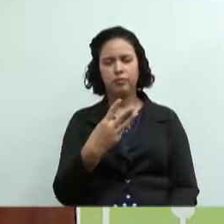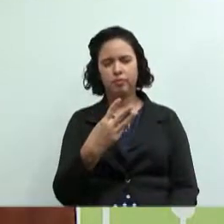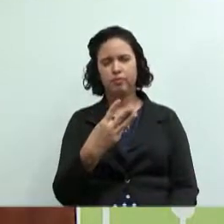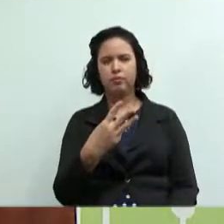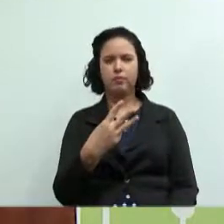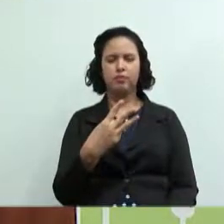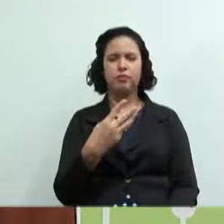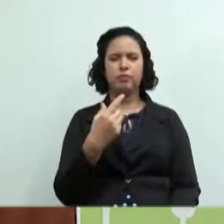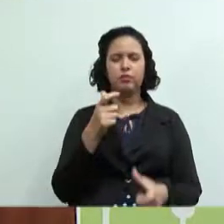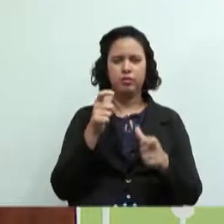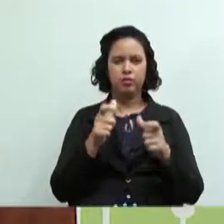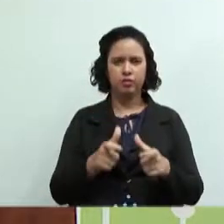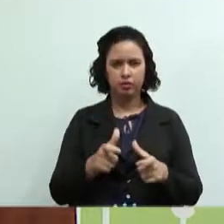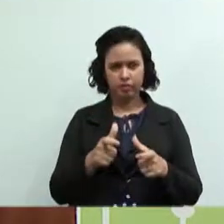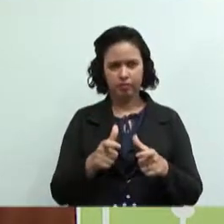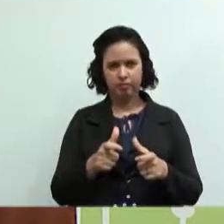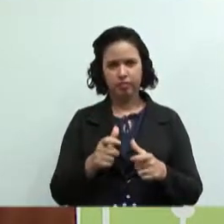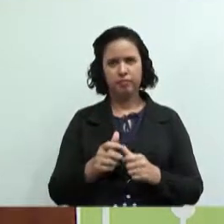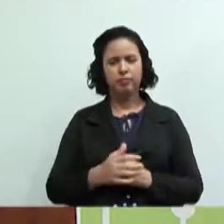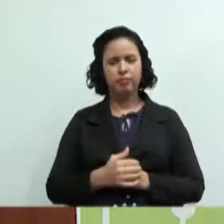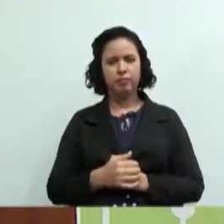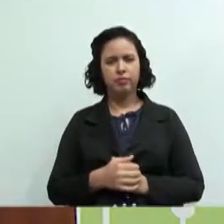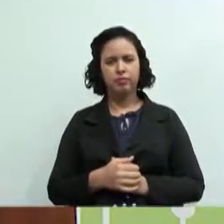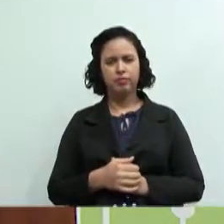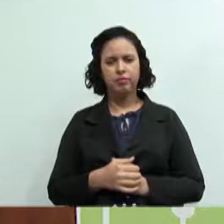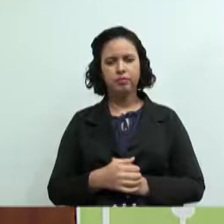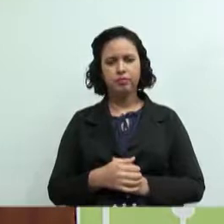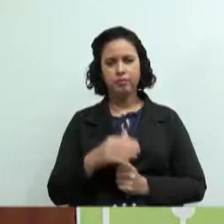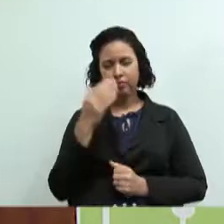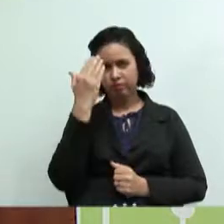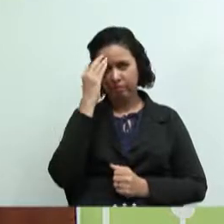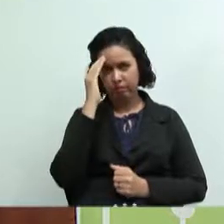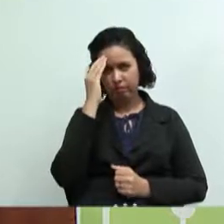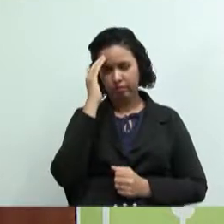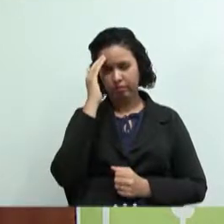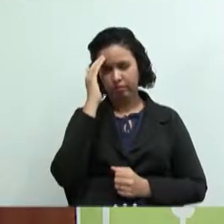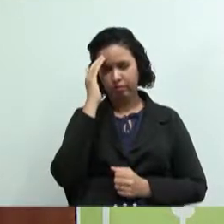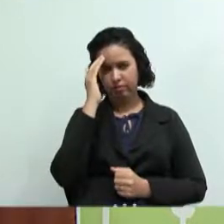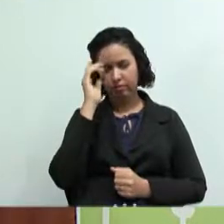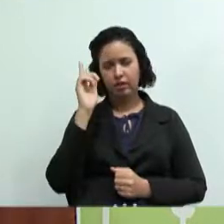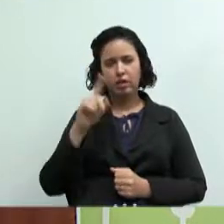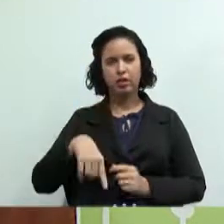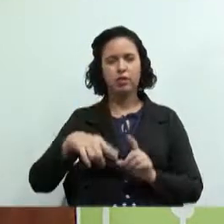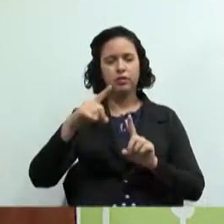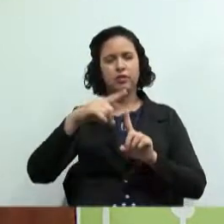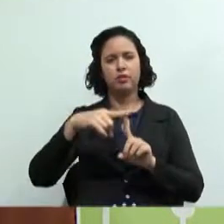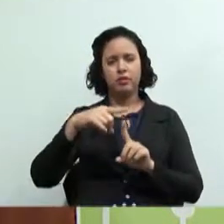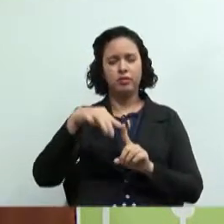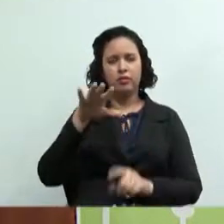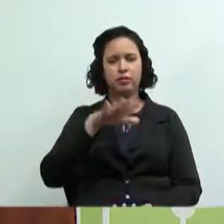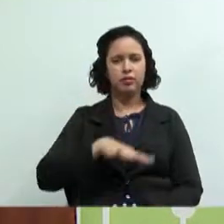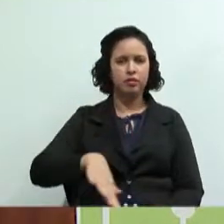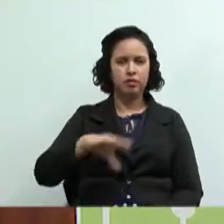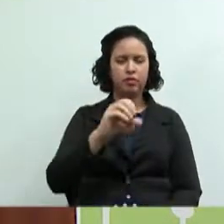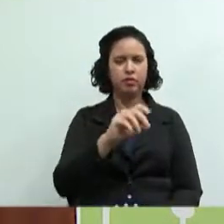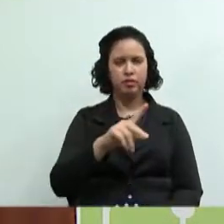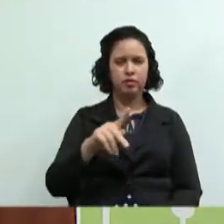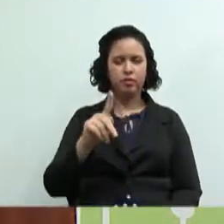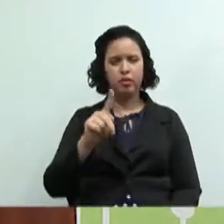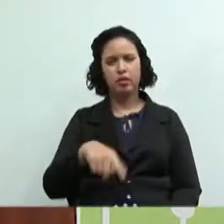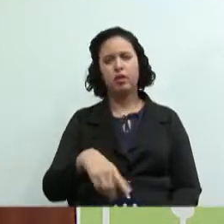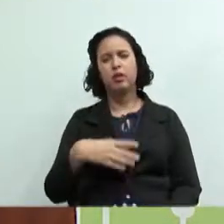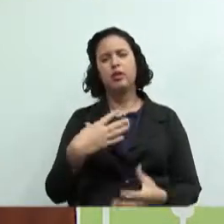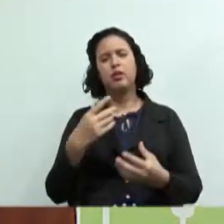trabalhar só para uma pessoa vocês compreendem então é um tipo de ramo do cooperativismo muito